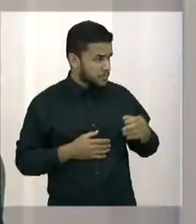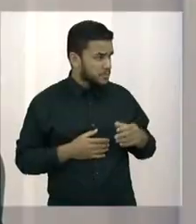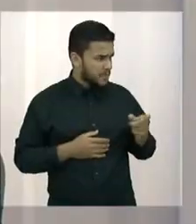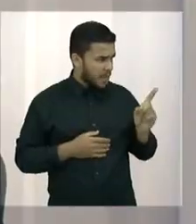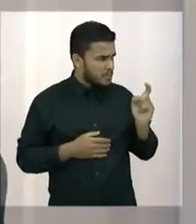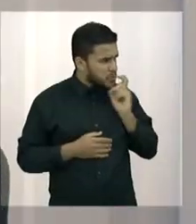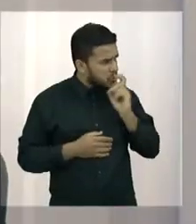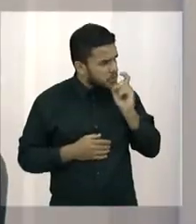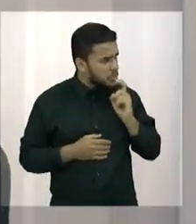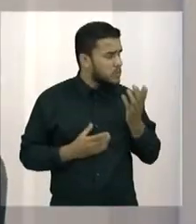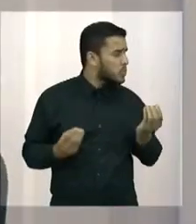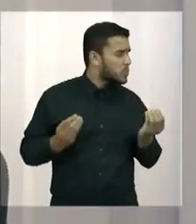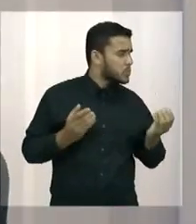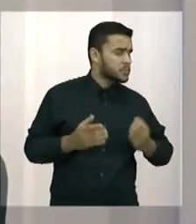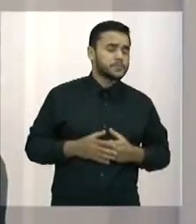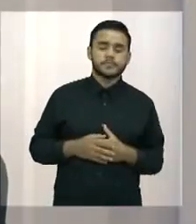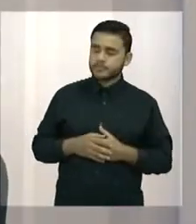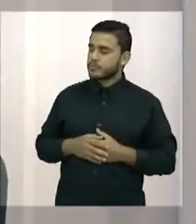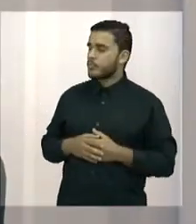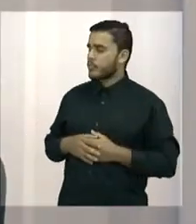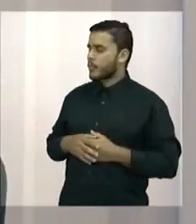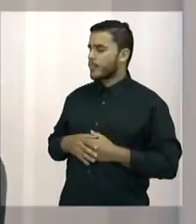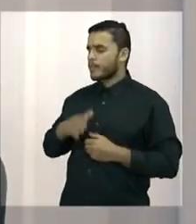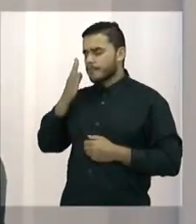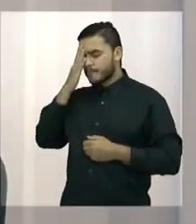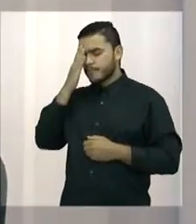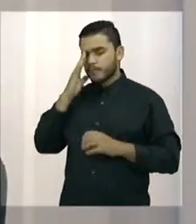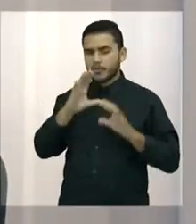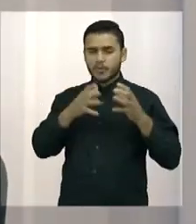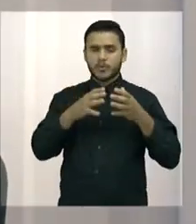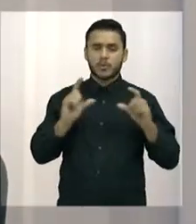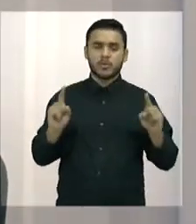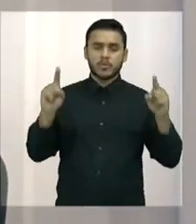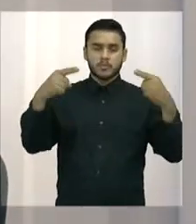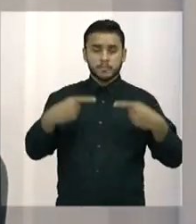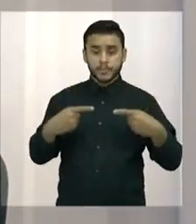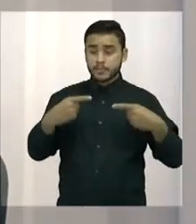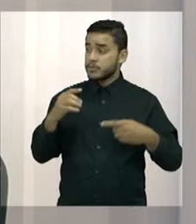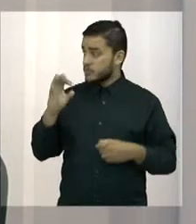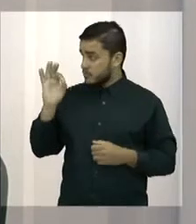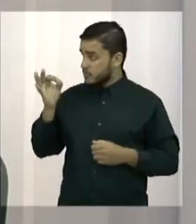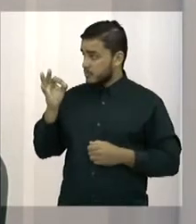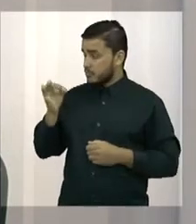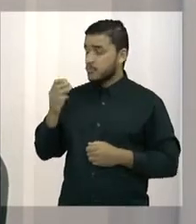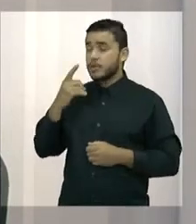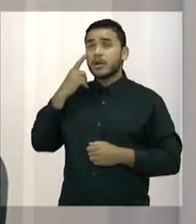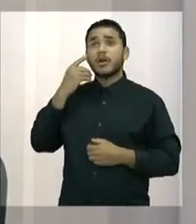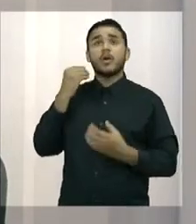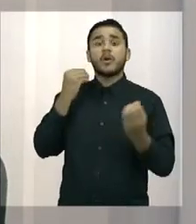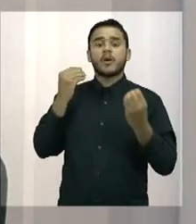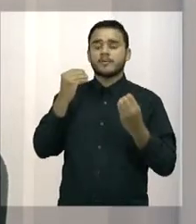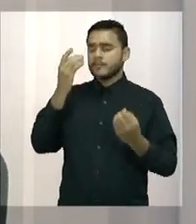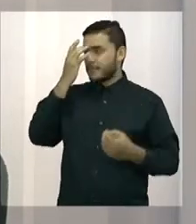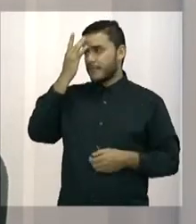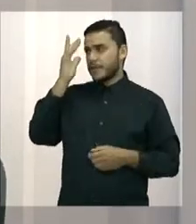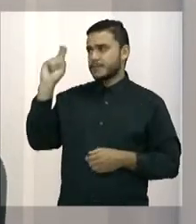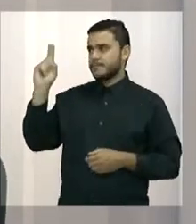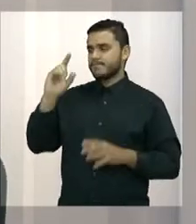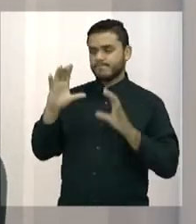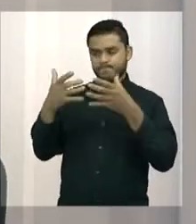Olha, a oposição, na minha concepção, ser oposição não é fácil.